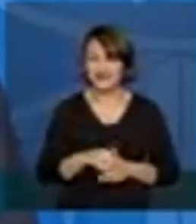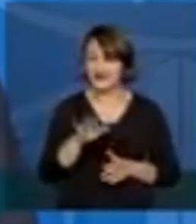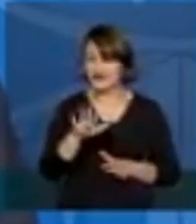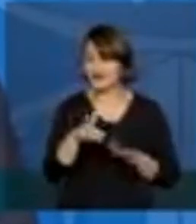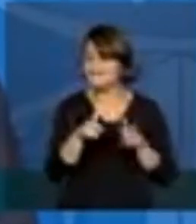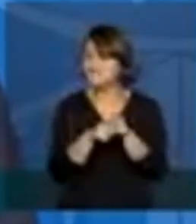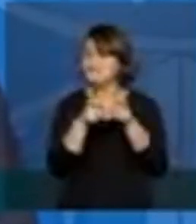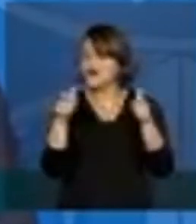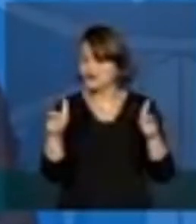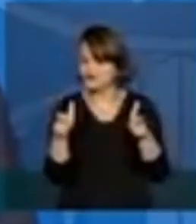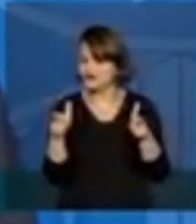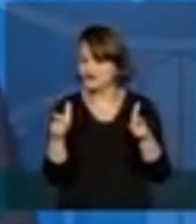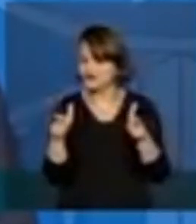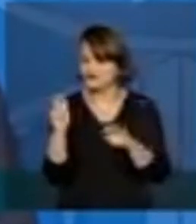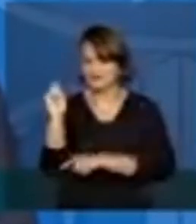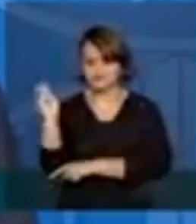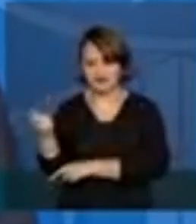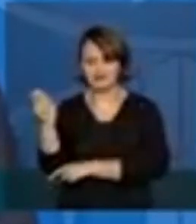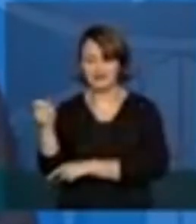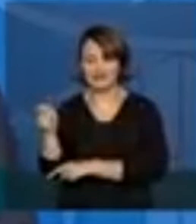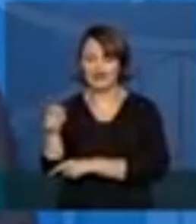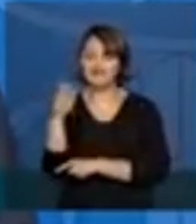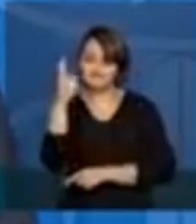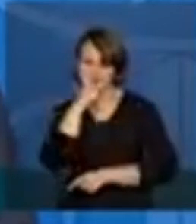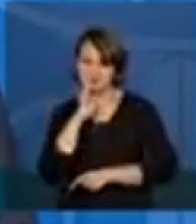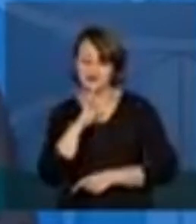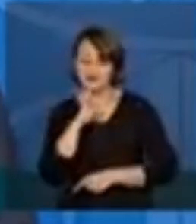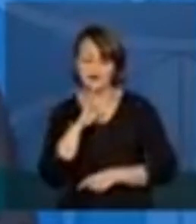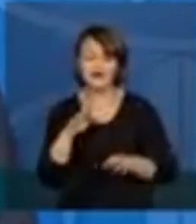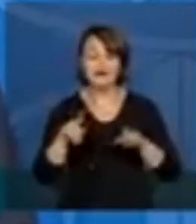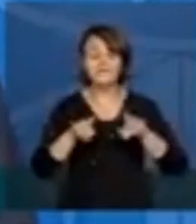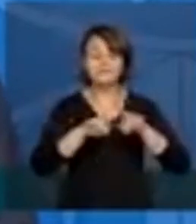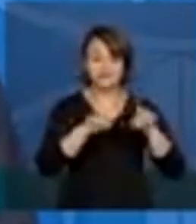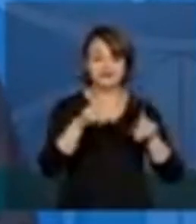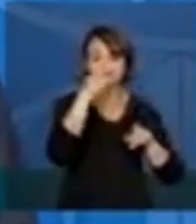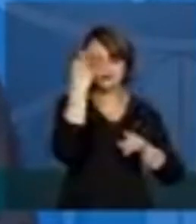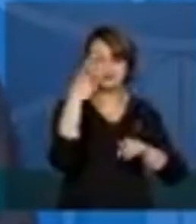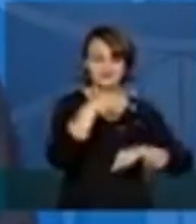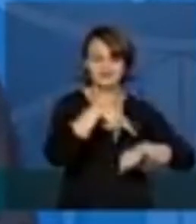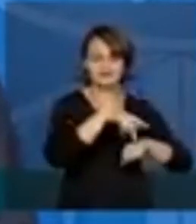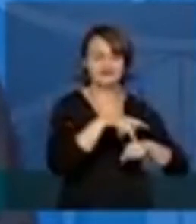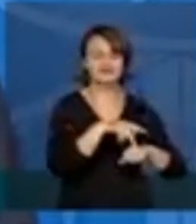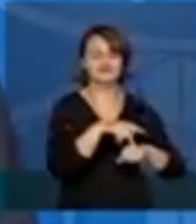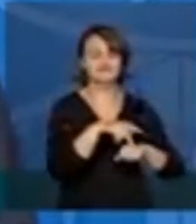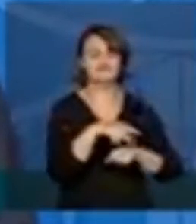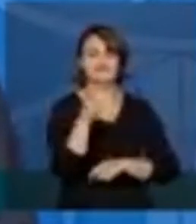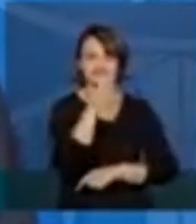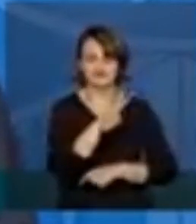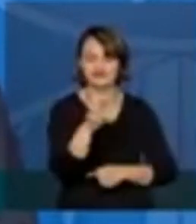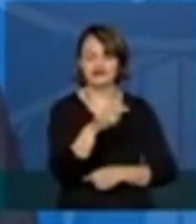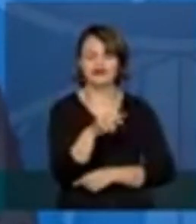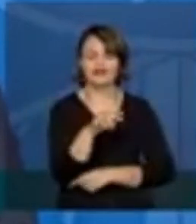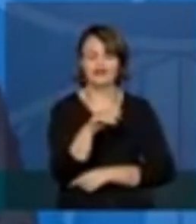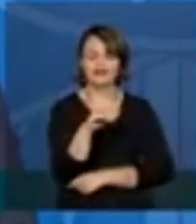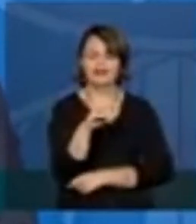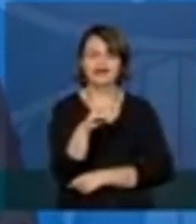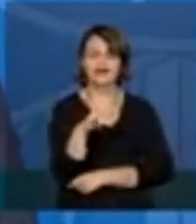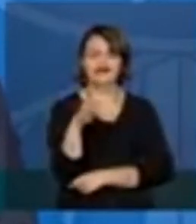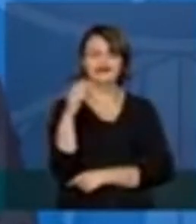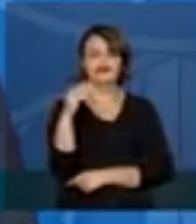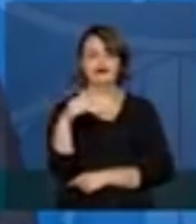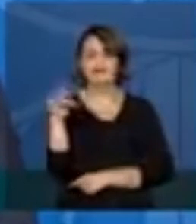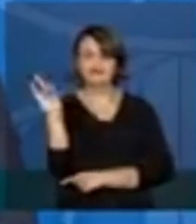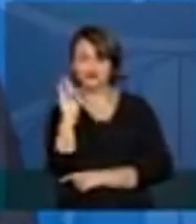maioria são de brasileiros, mas nós temos venezuelanos, bolivianos, haitianos,